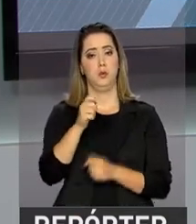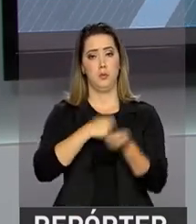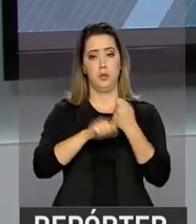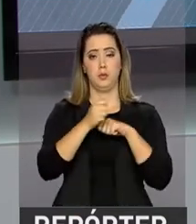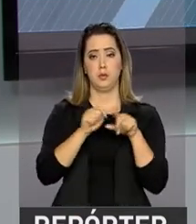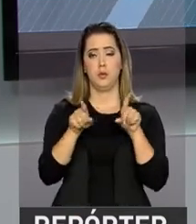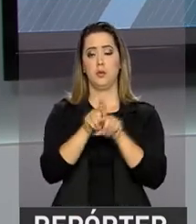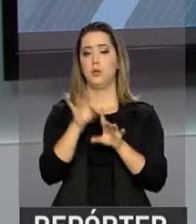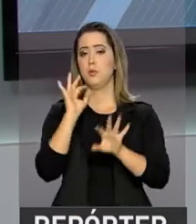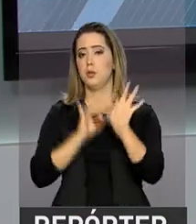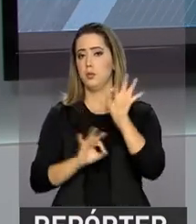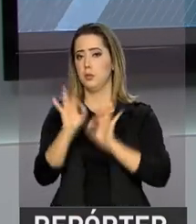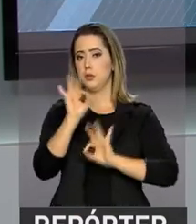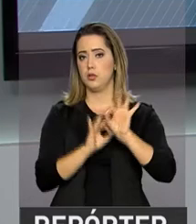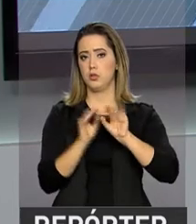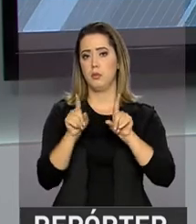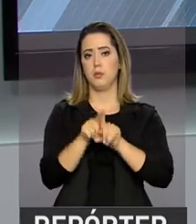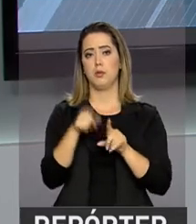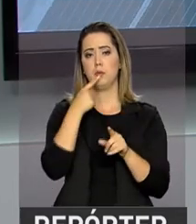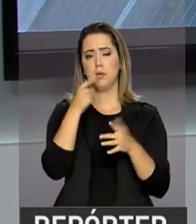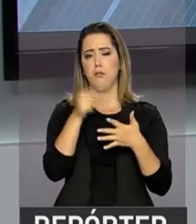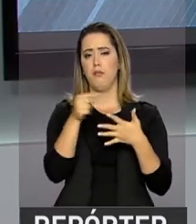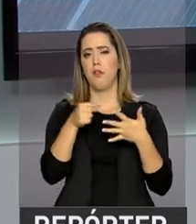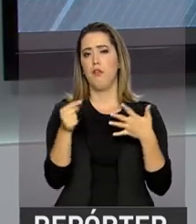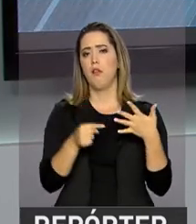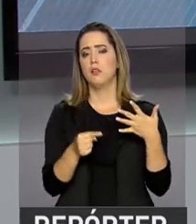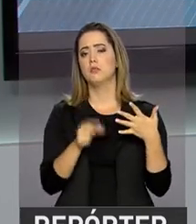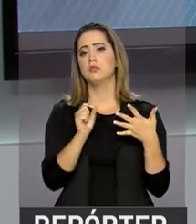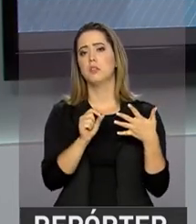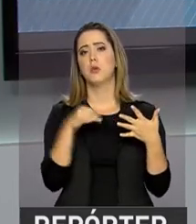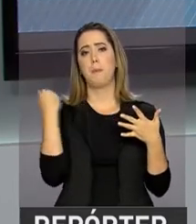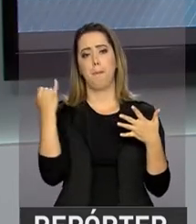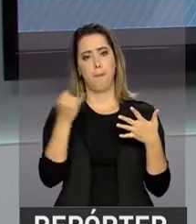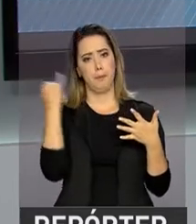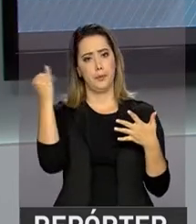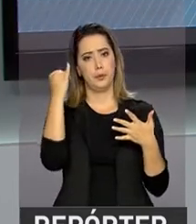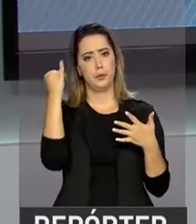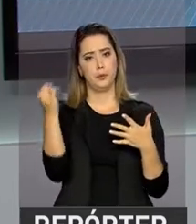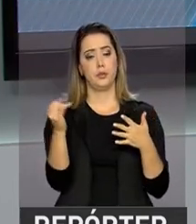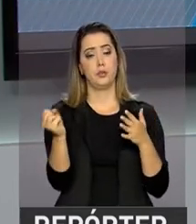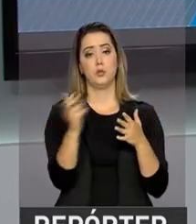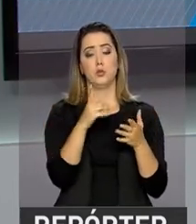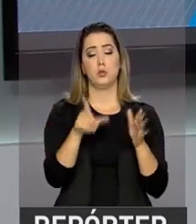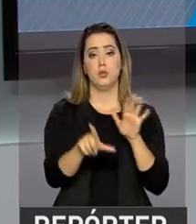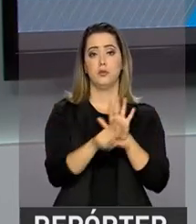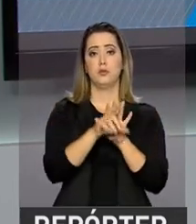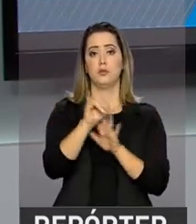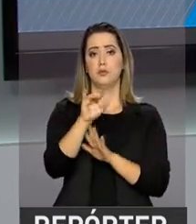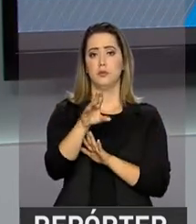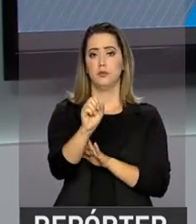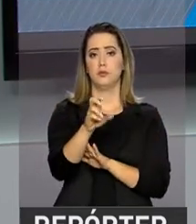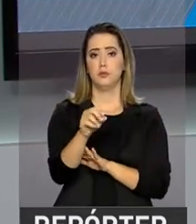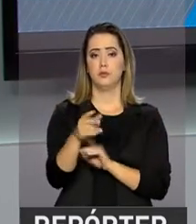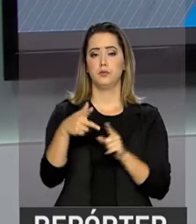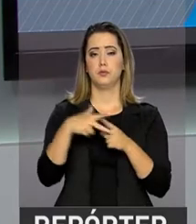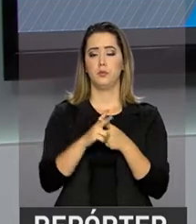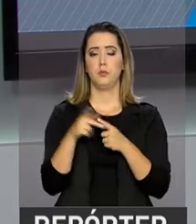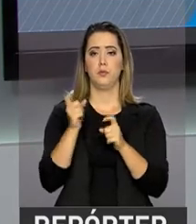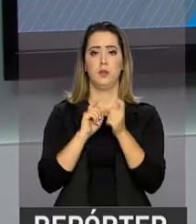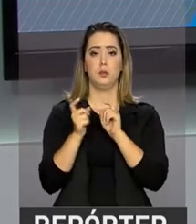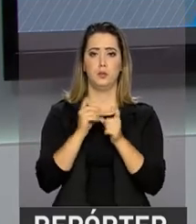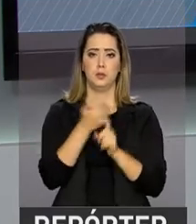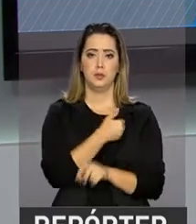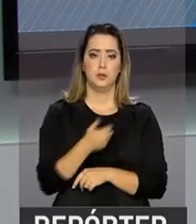Oliveira. Os ministros também citaram a necessidade da reforma da Previdência e a reestruturação da administração pública